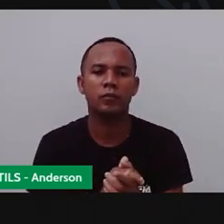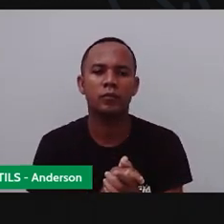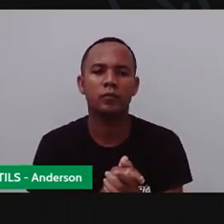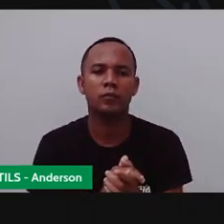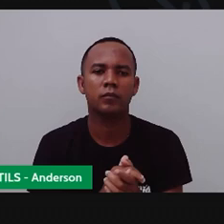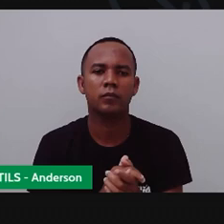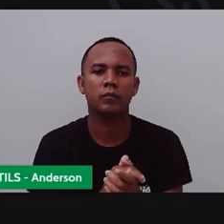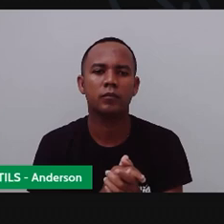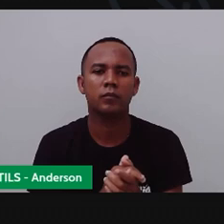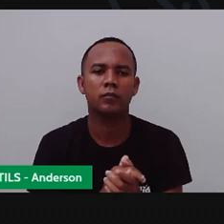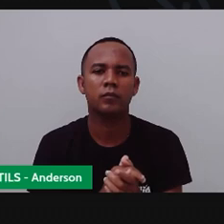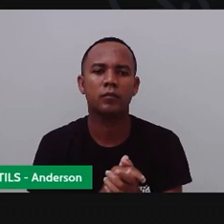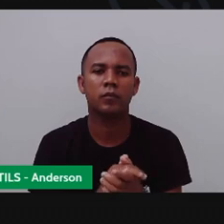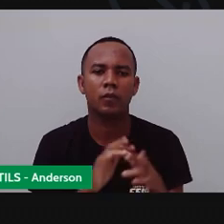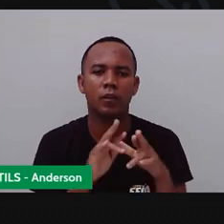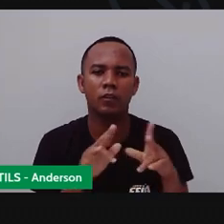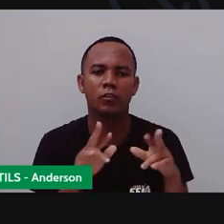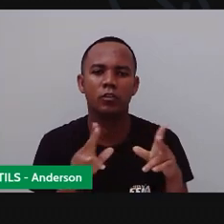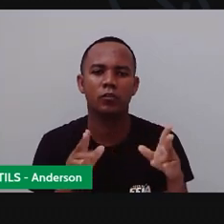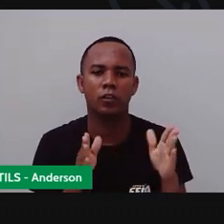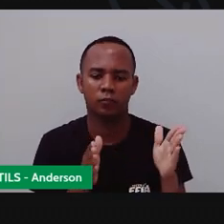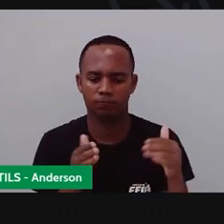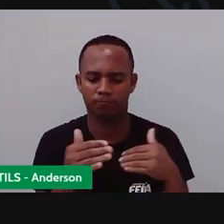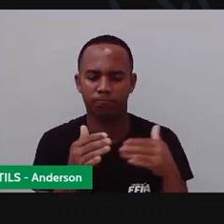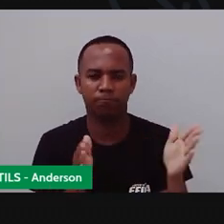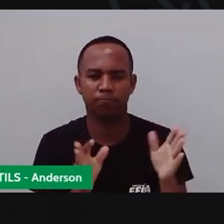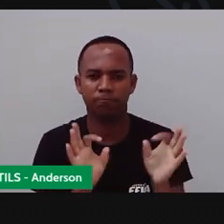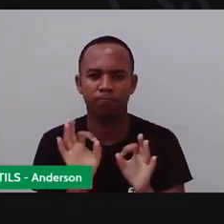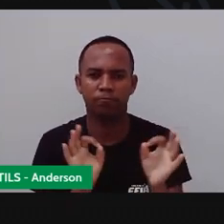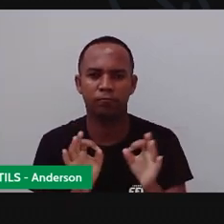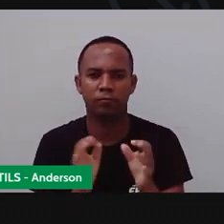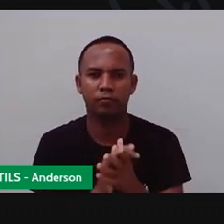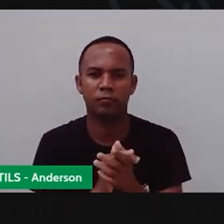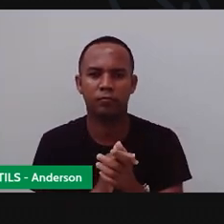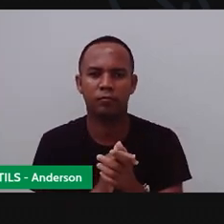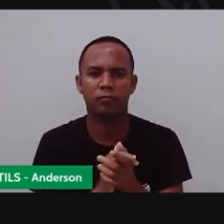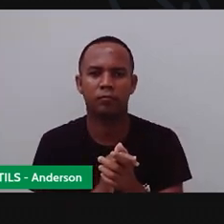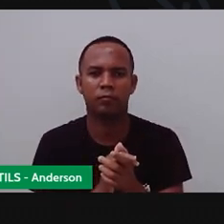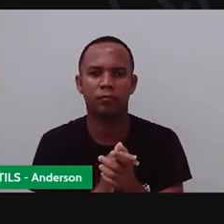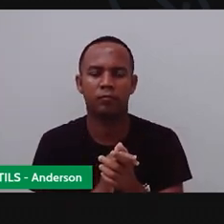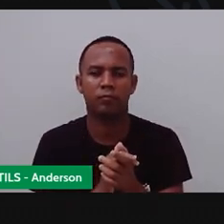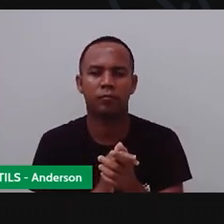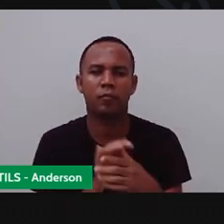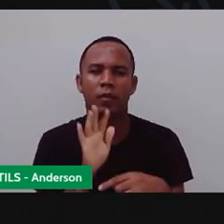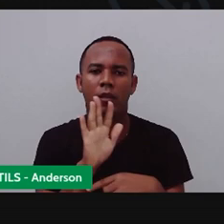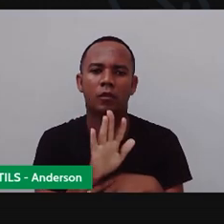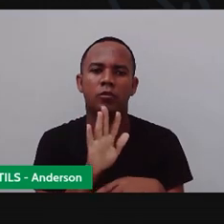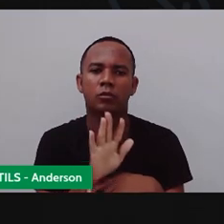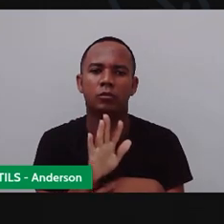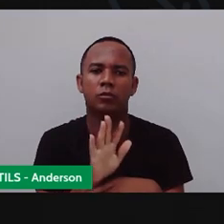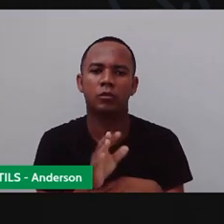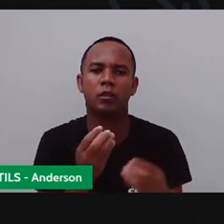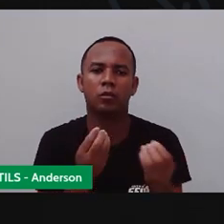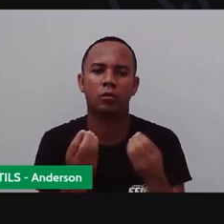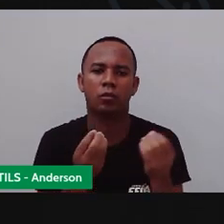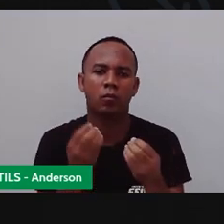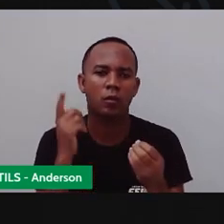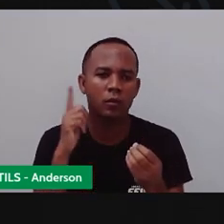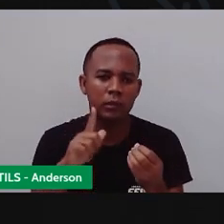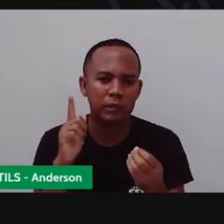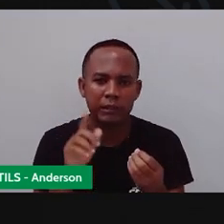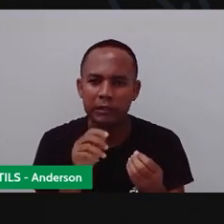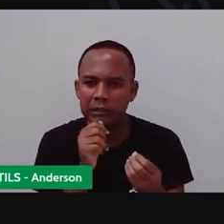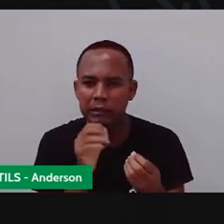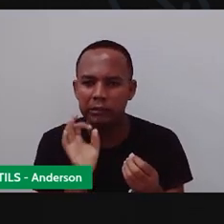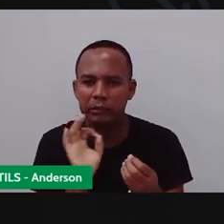isso? Em vários, deixa eu só arrumar aqui, ó. Peço a ajuda de um adulto, se não conseguirem, tá? Fazer isso